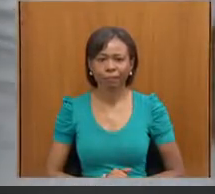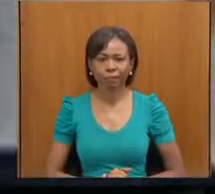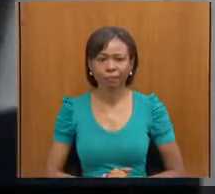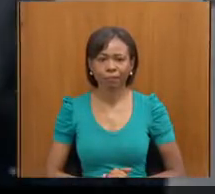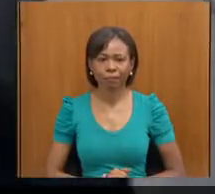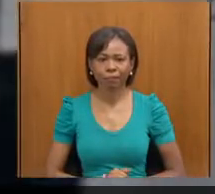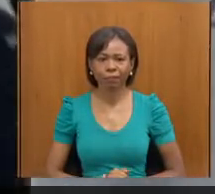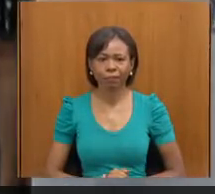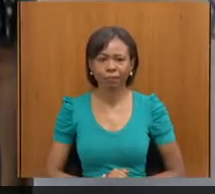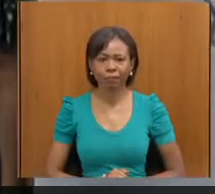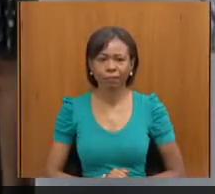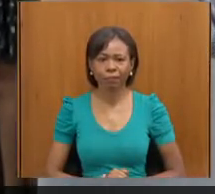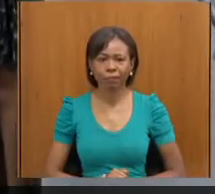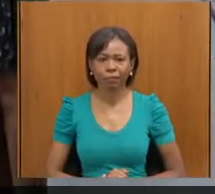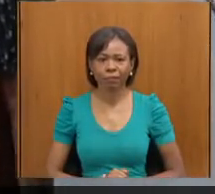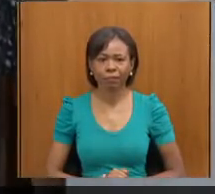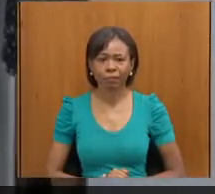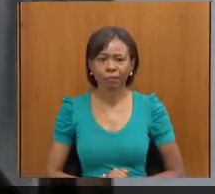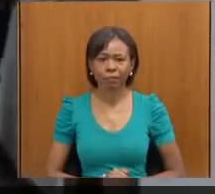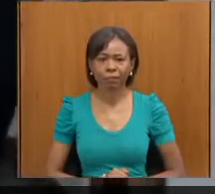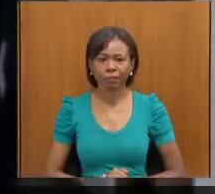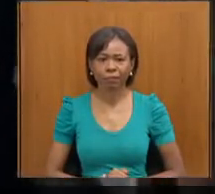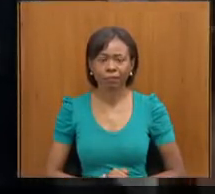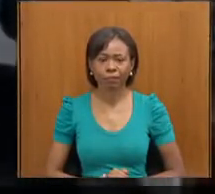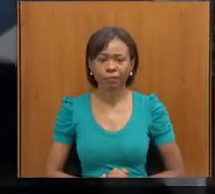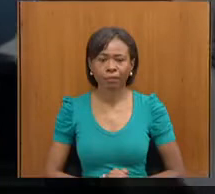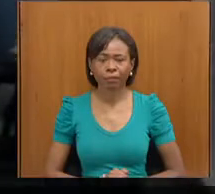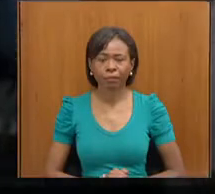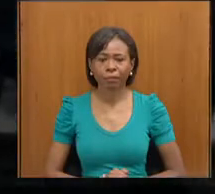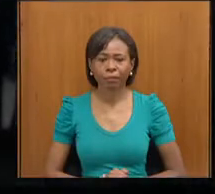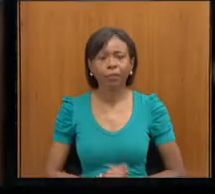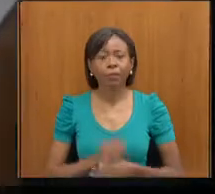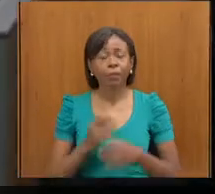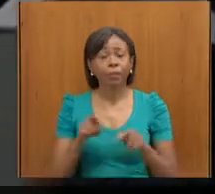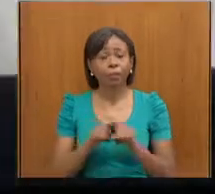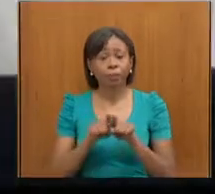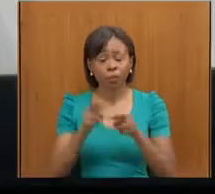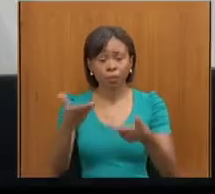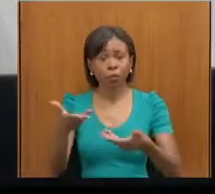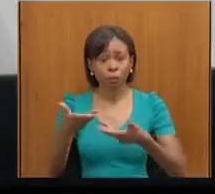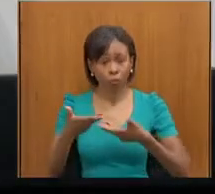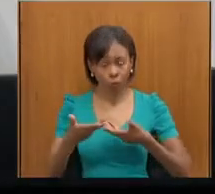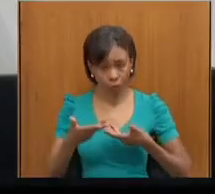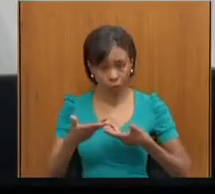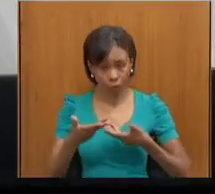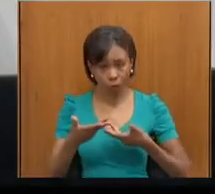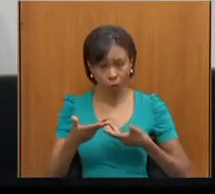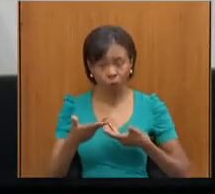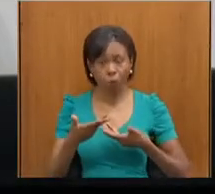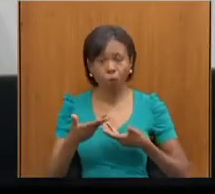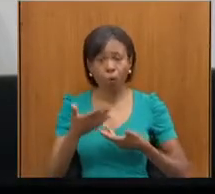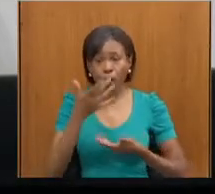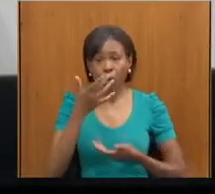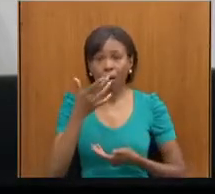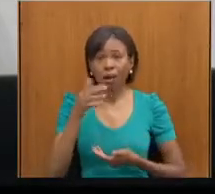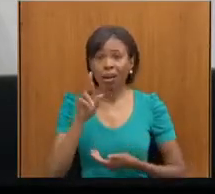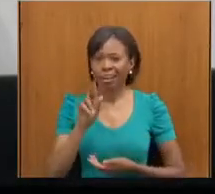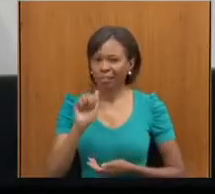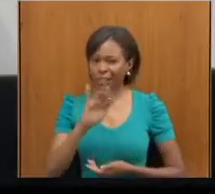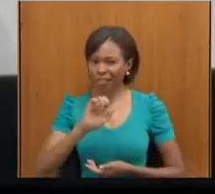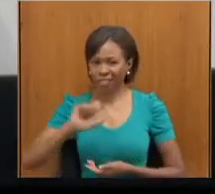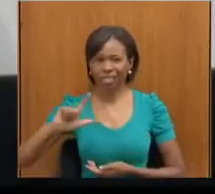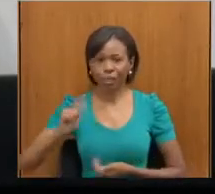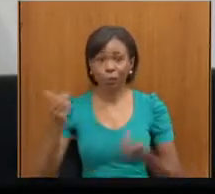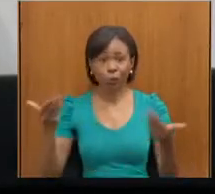Marina é mãe do Rafael. E convido também, Rafael, por gentileza, você que hoje é aqui,